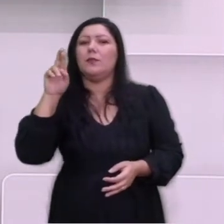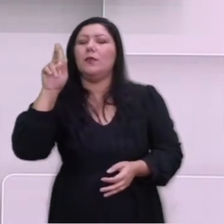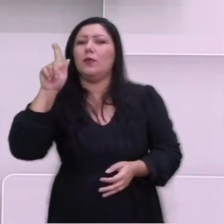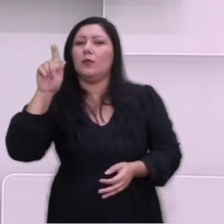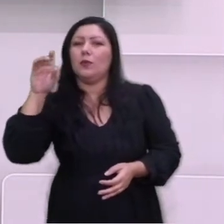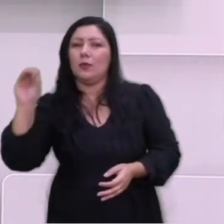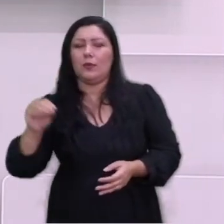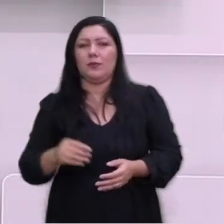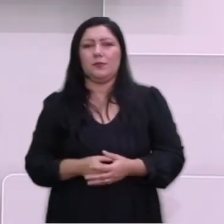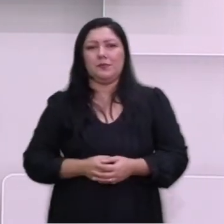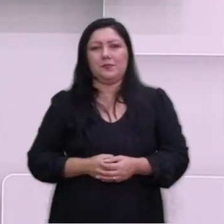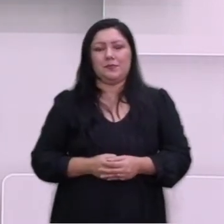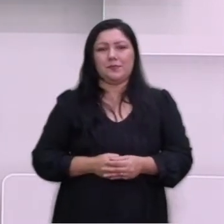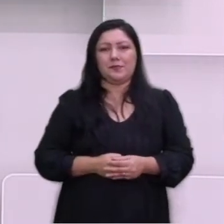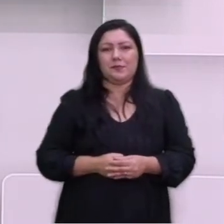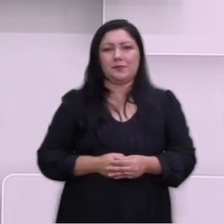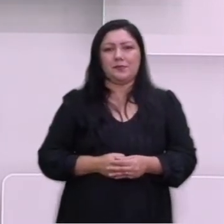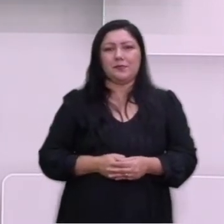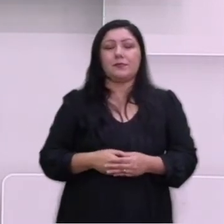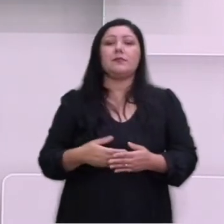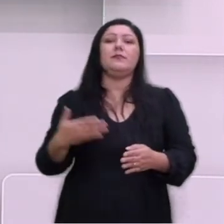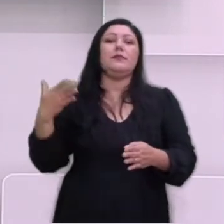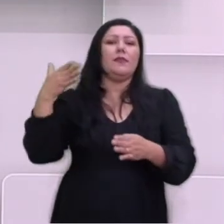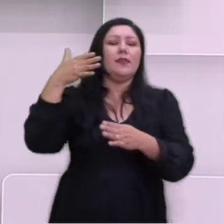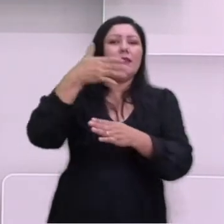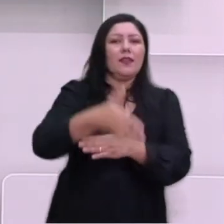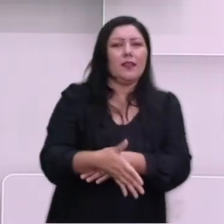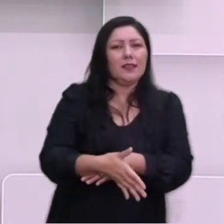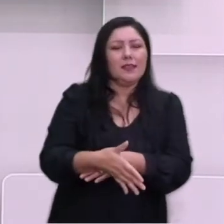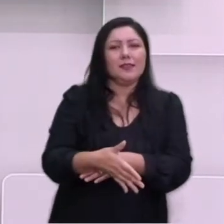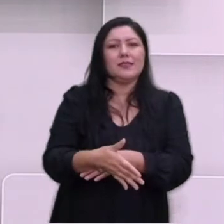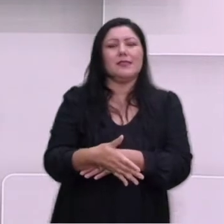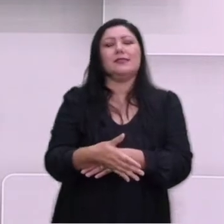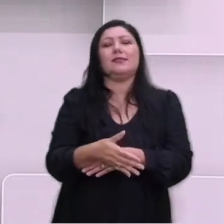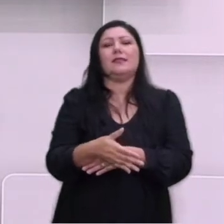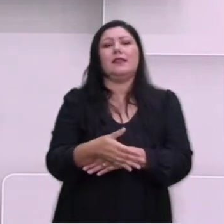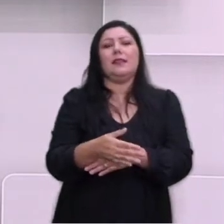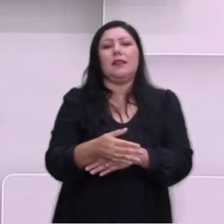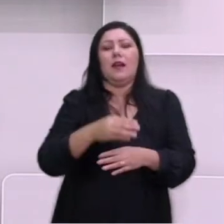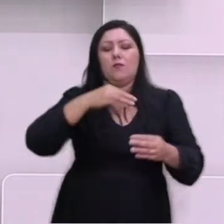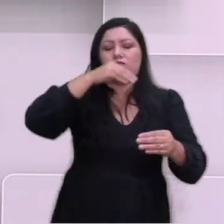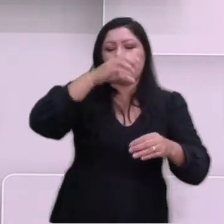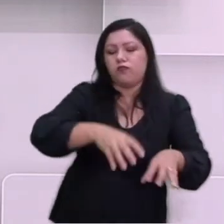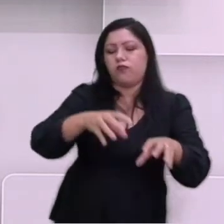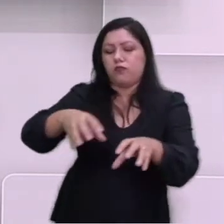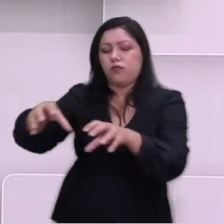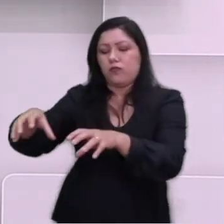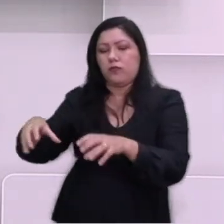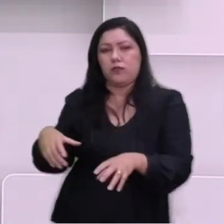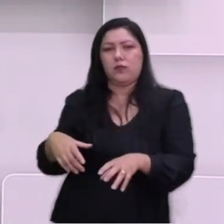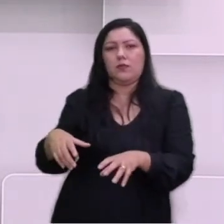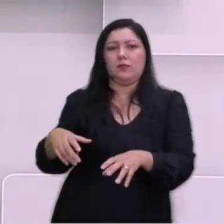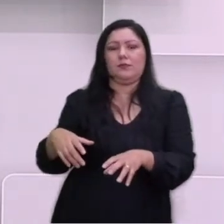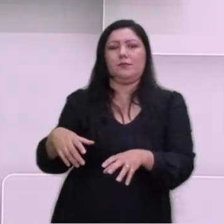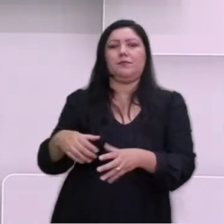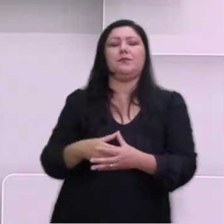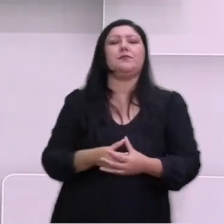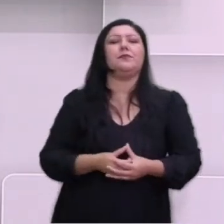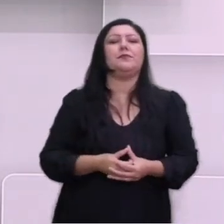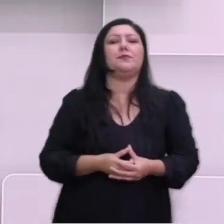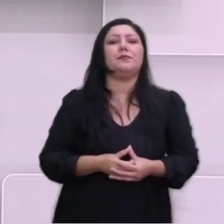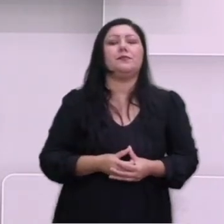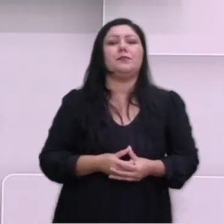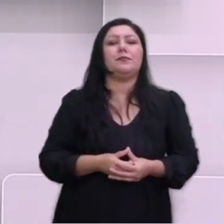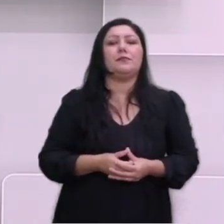ocorreu pela Ucrânia e posteriormente seguiu para a cidade de Leningrado.